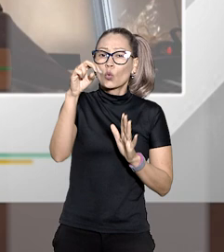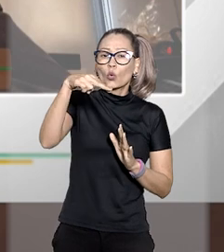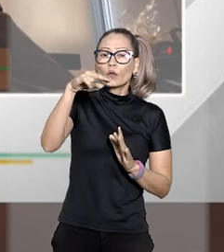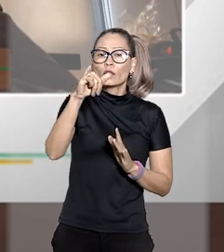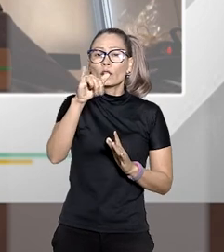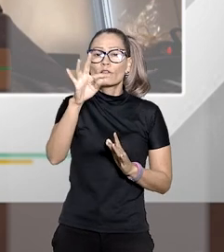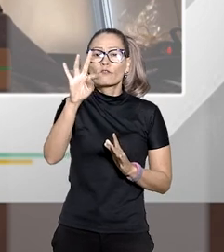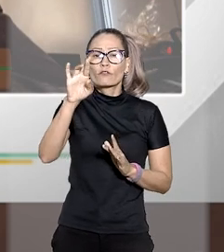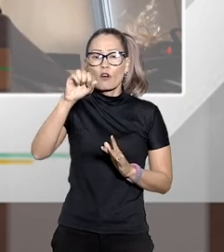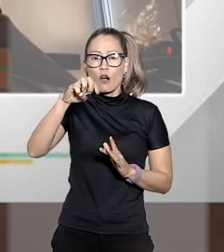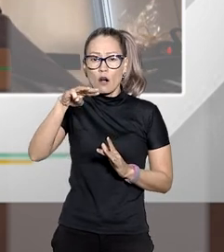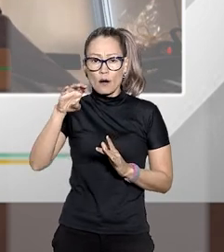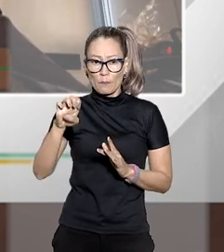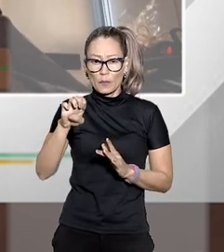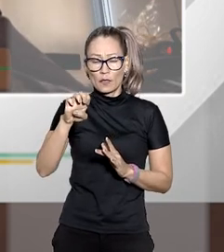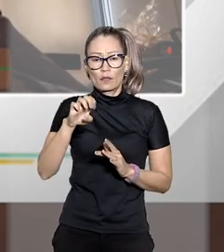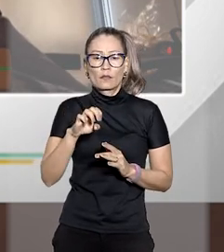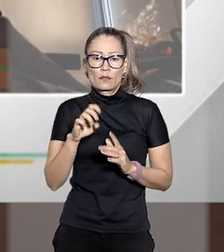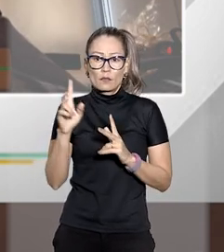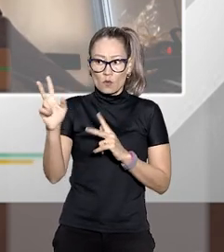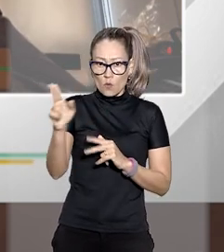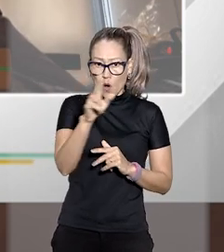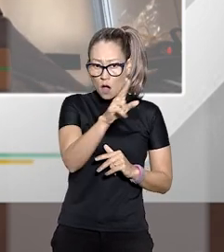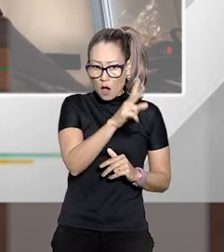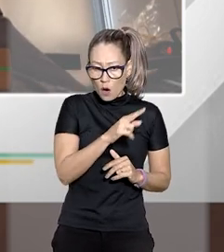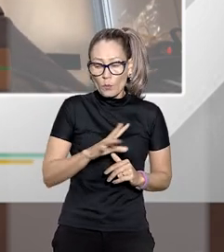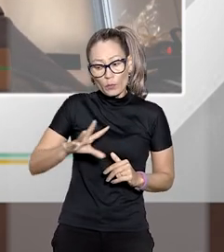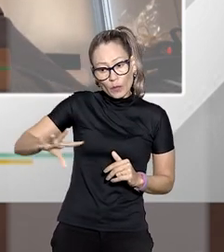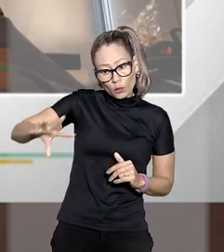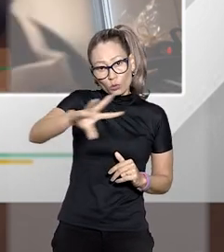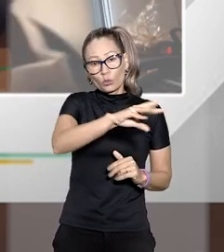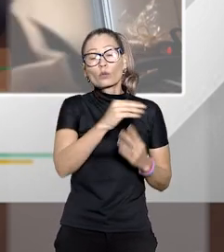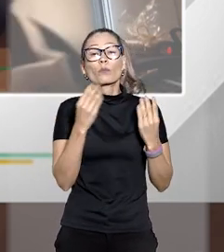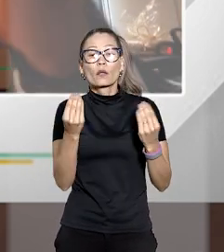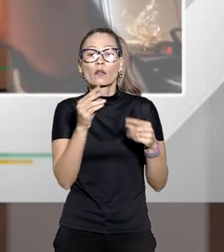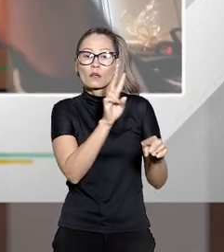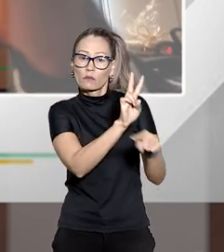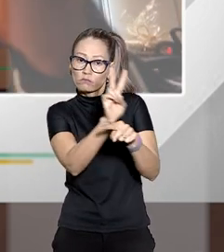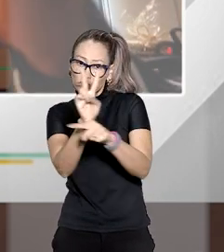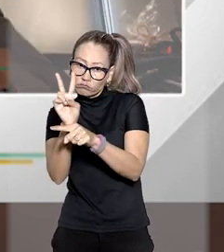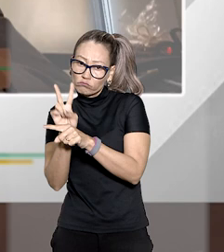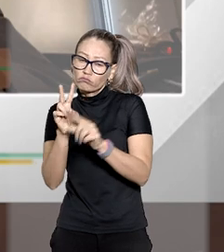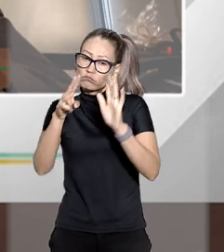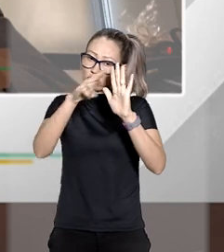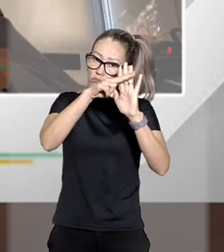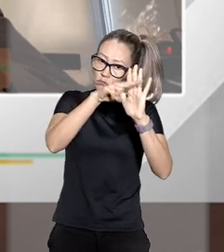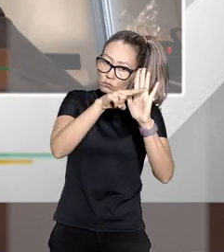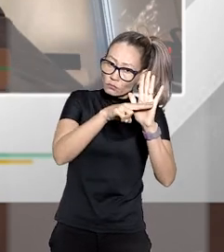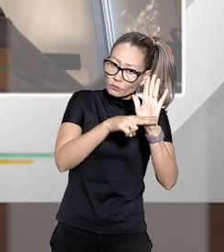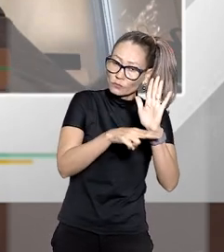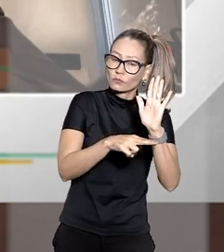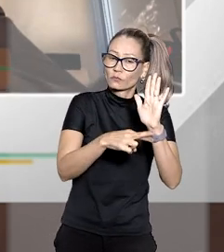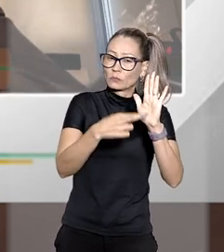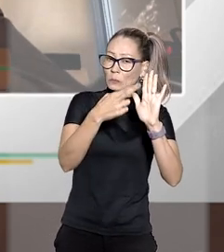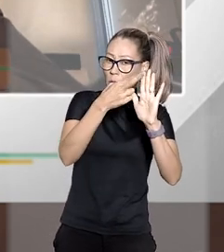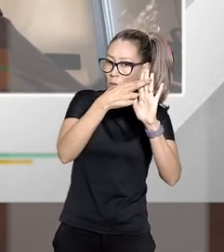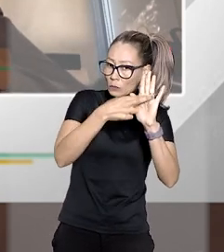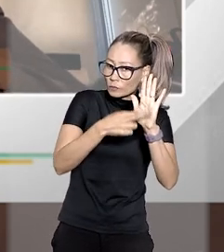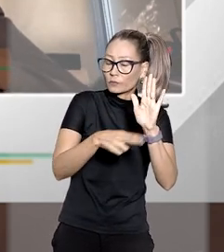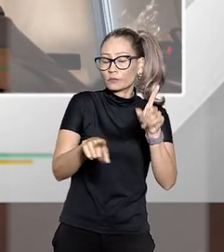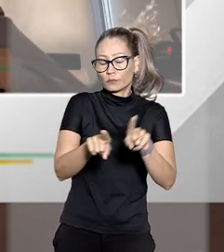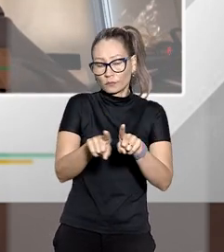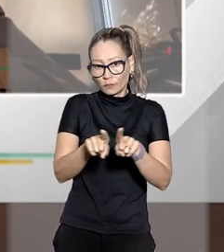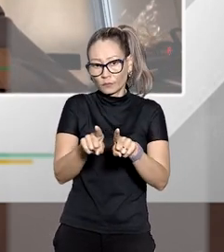uniformização de jurisprudência que a meu senti é extremamente salutar ele veio para resguardar o modelo de precedentes embora haja muita